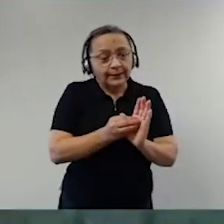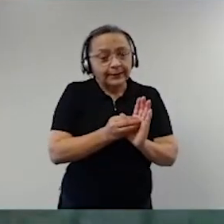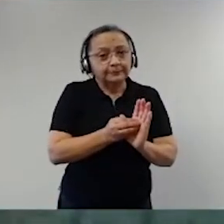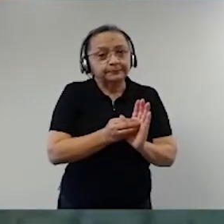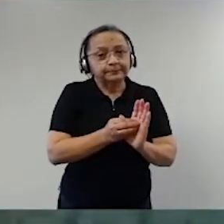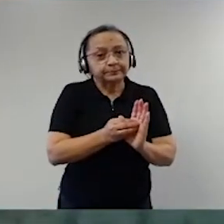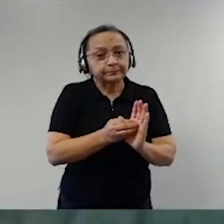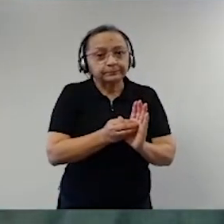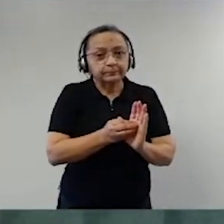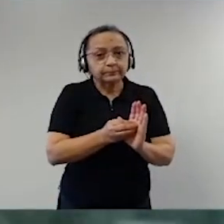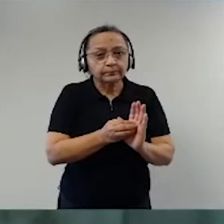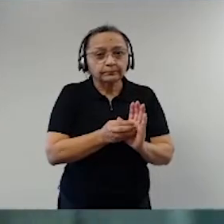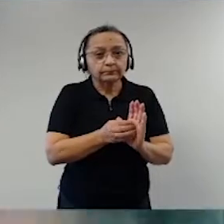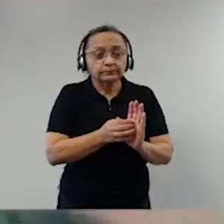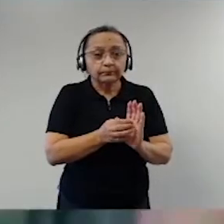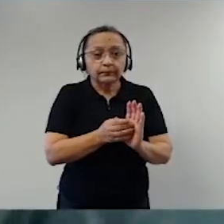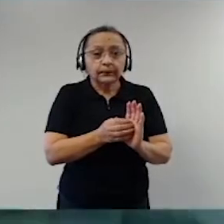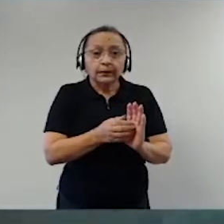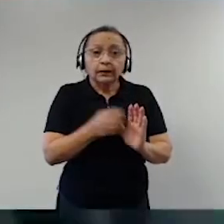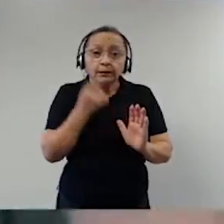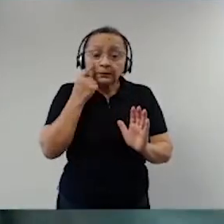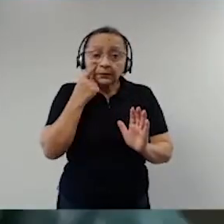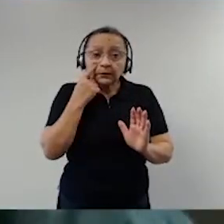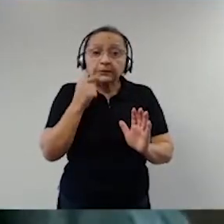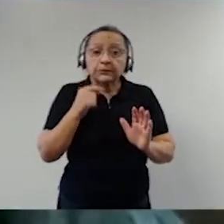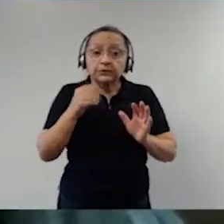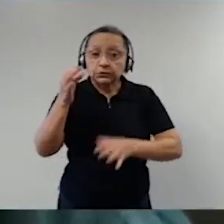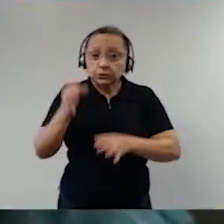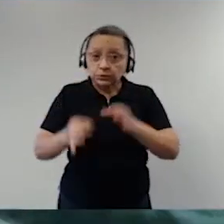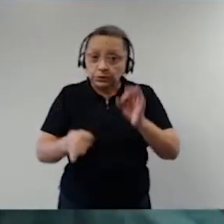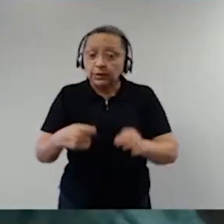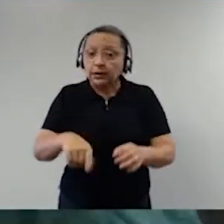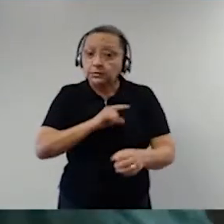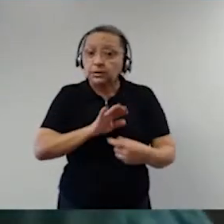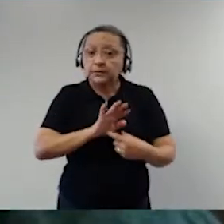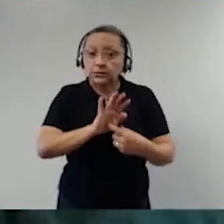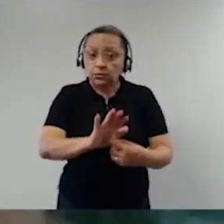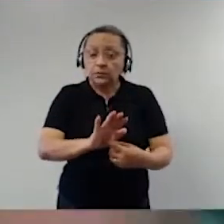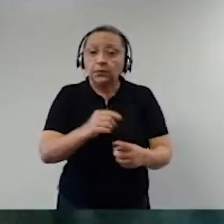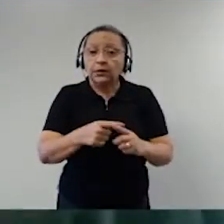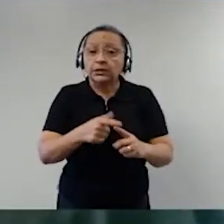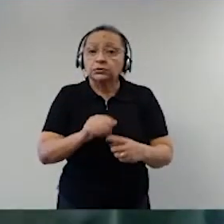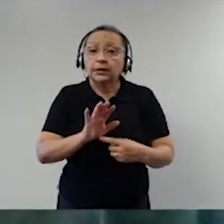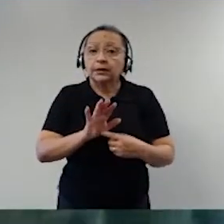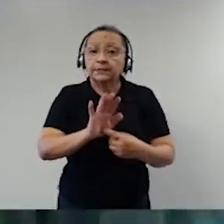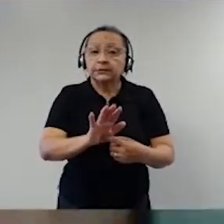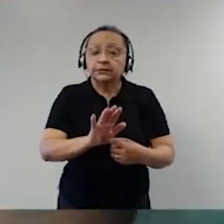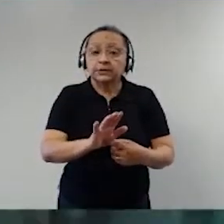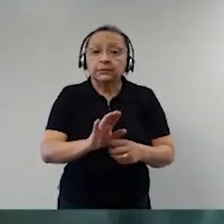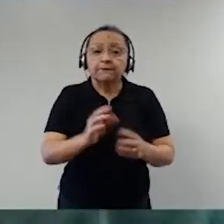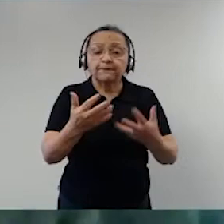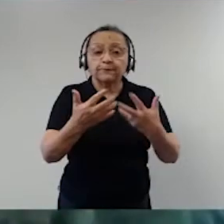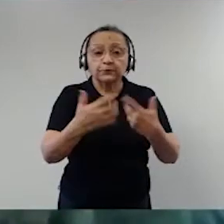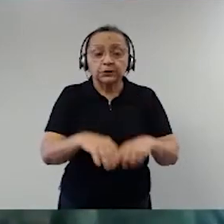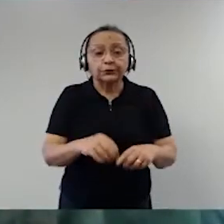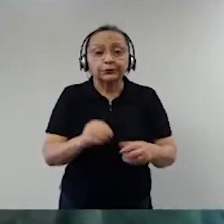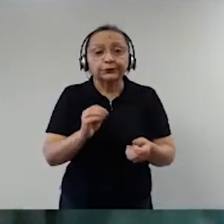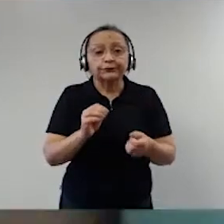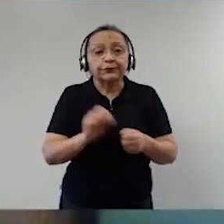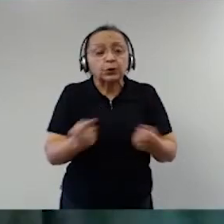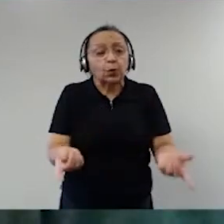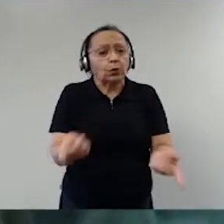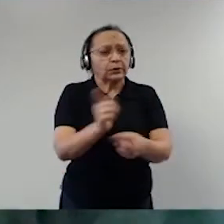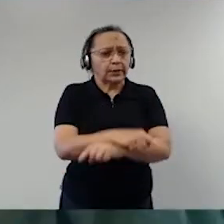de que, de uma ignorância jurídica que apresentou isso, porque isso representaria uma função de golpe, ao contrário,